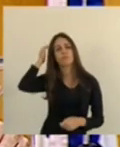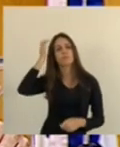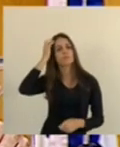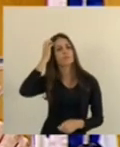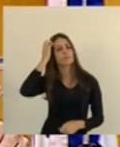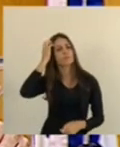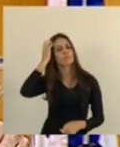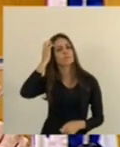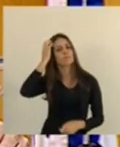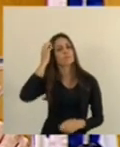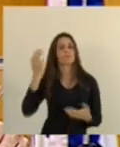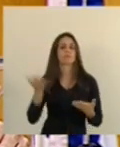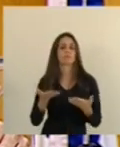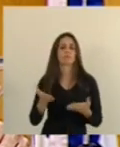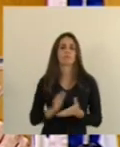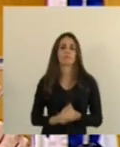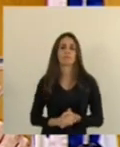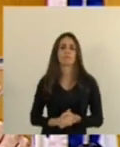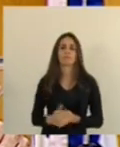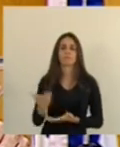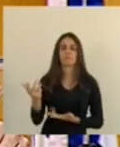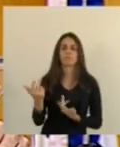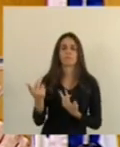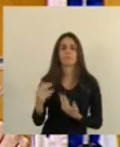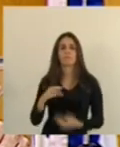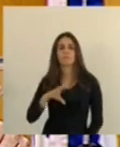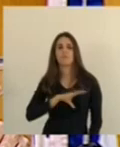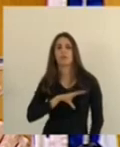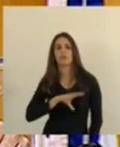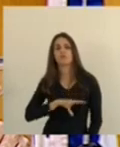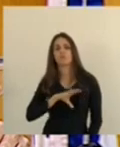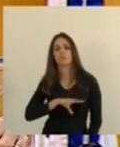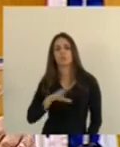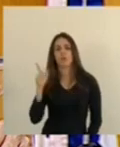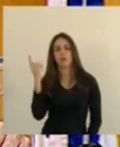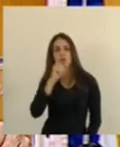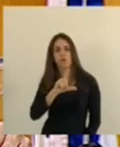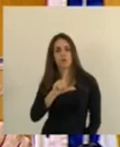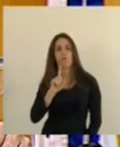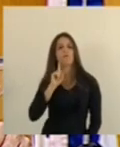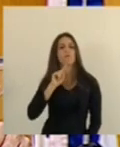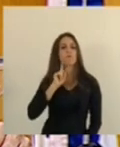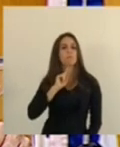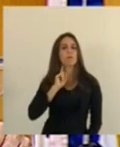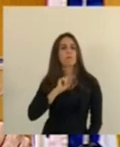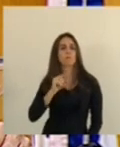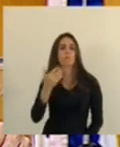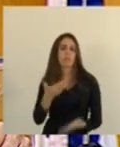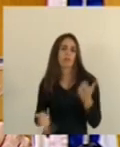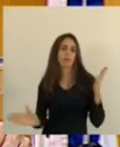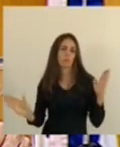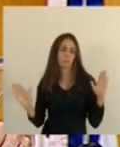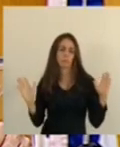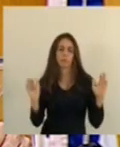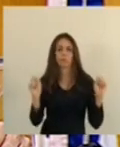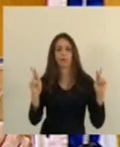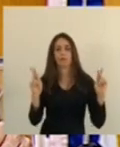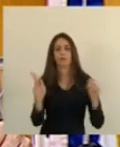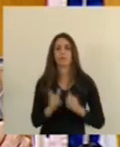a cabeça Vasco ganhou essa semana né o Flamengo ontem perdeu mas tudo bem